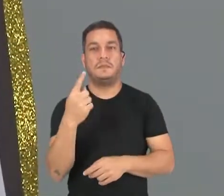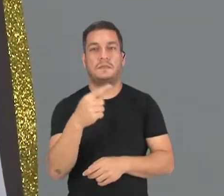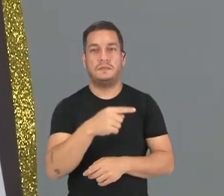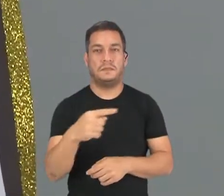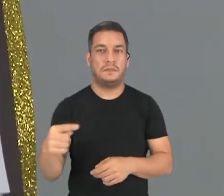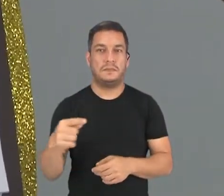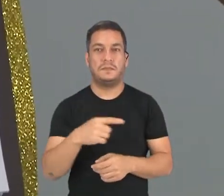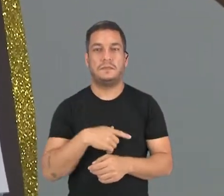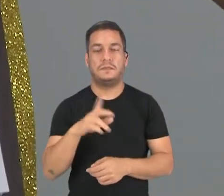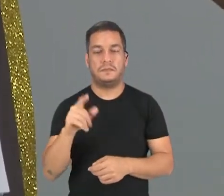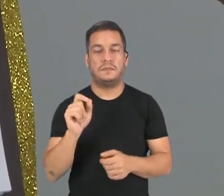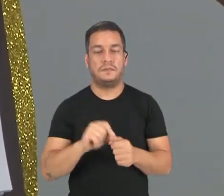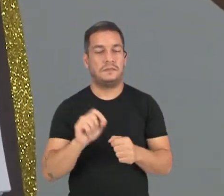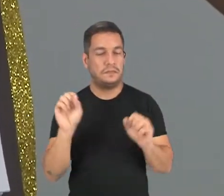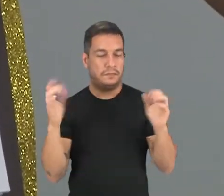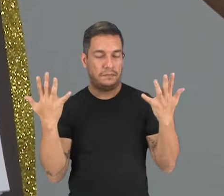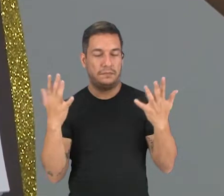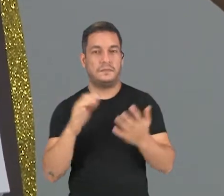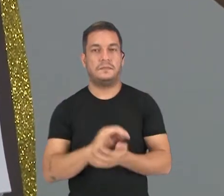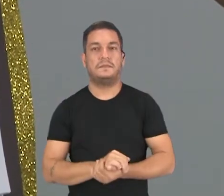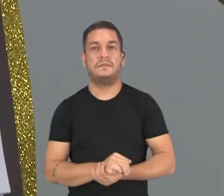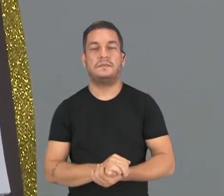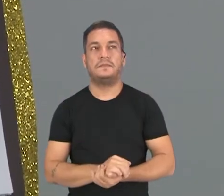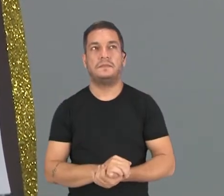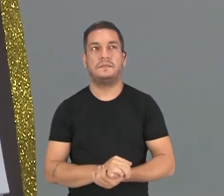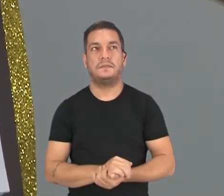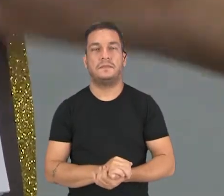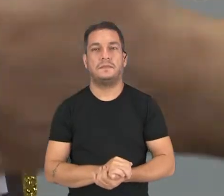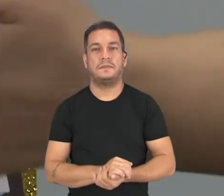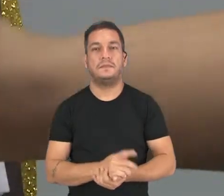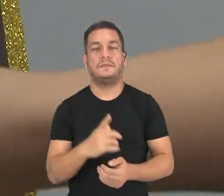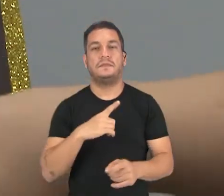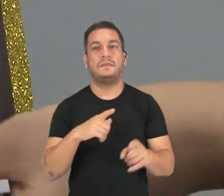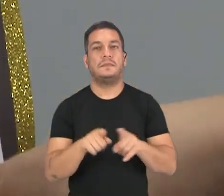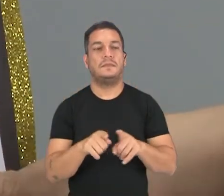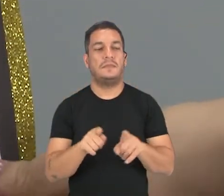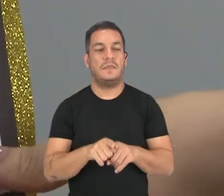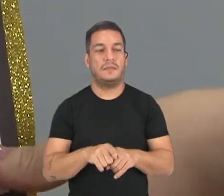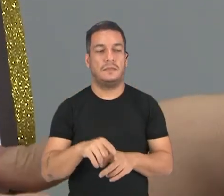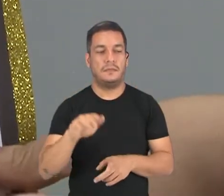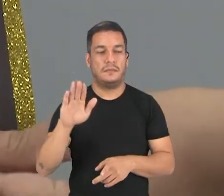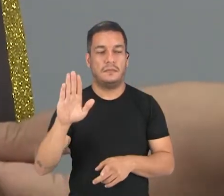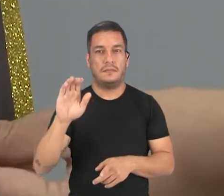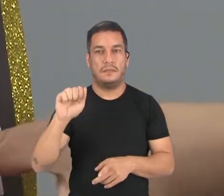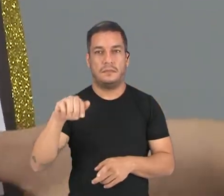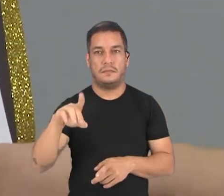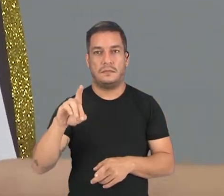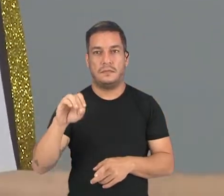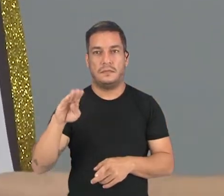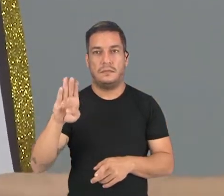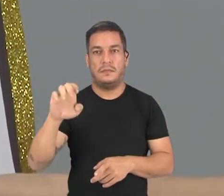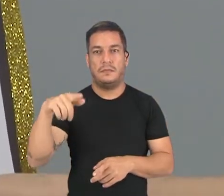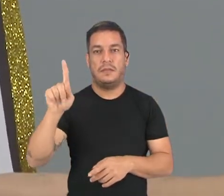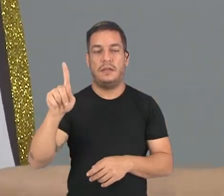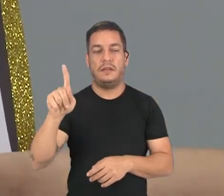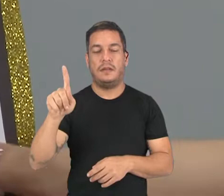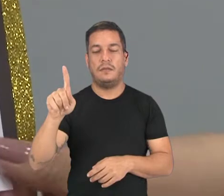com essas festas. Aqui nós temos o candomblé. Como eu falei para vocês,